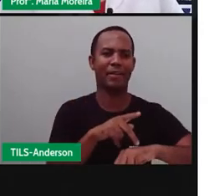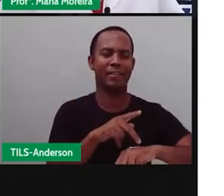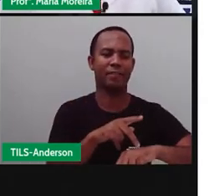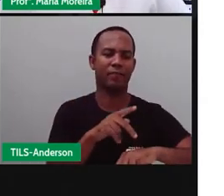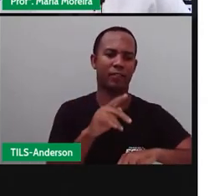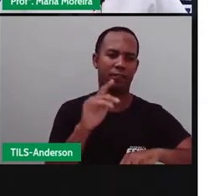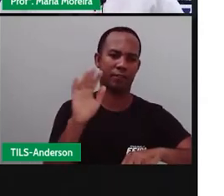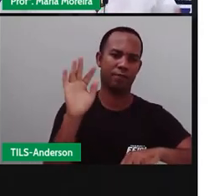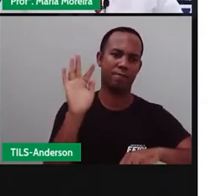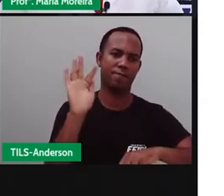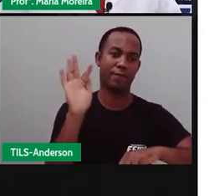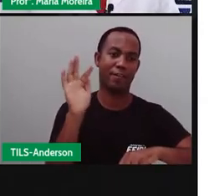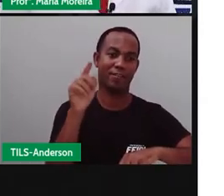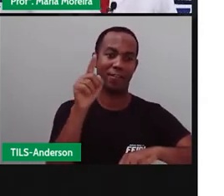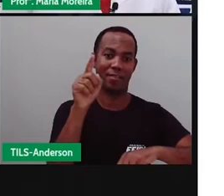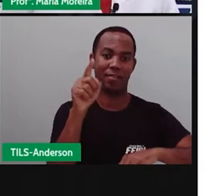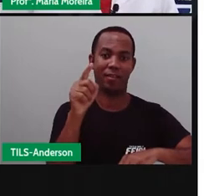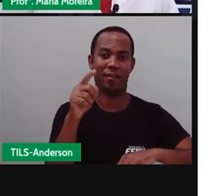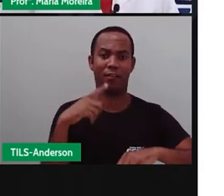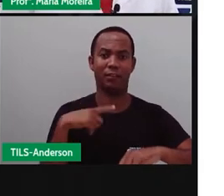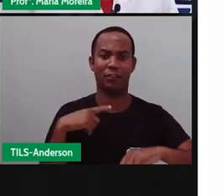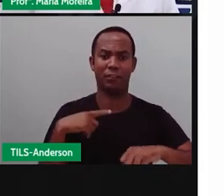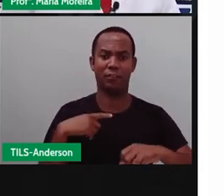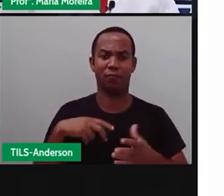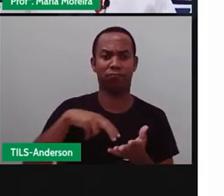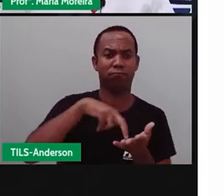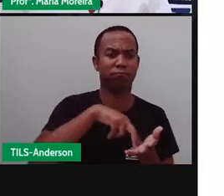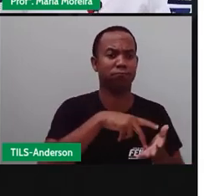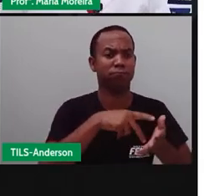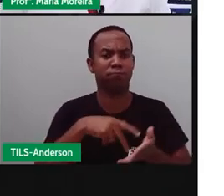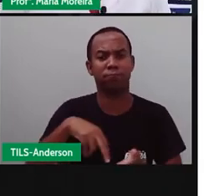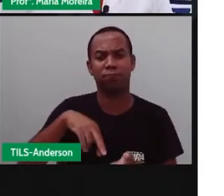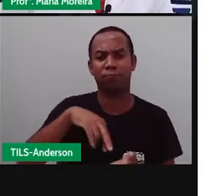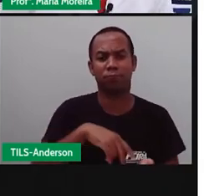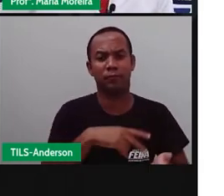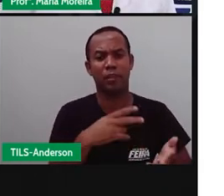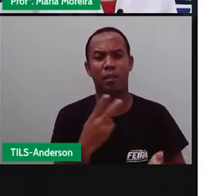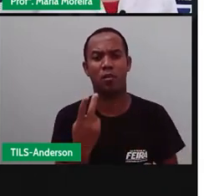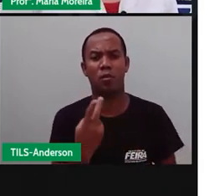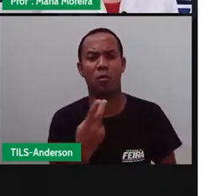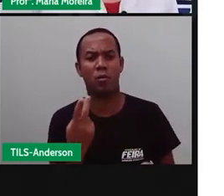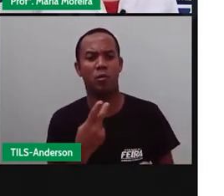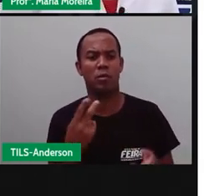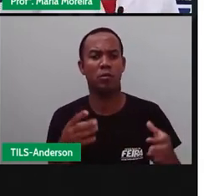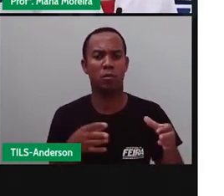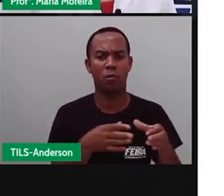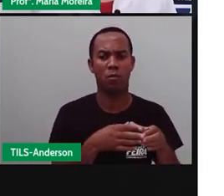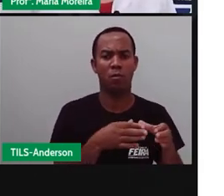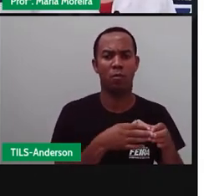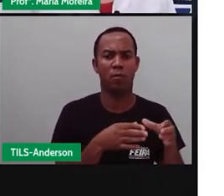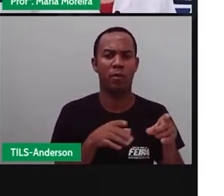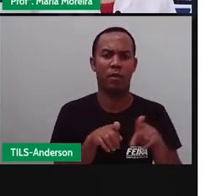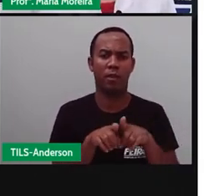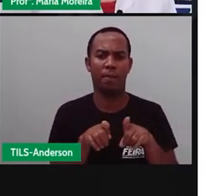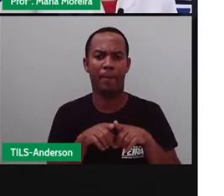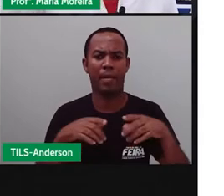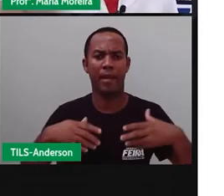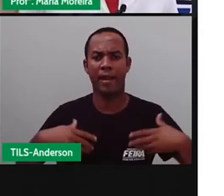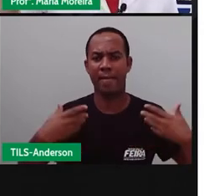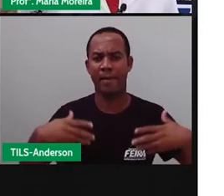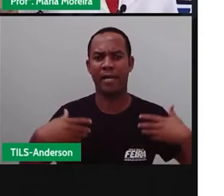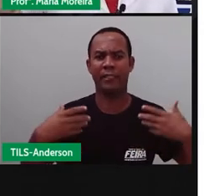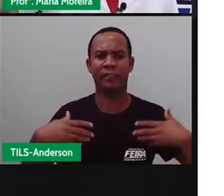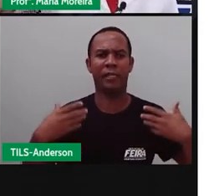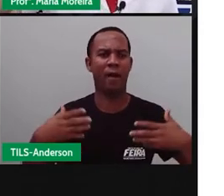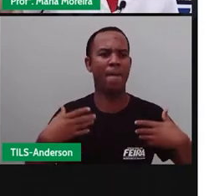na verdade, a nossa quadrilha se assemelha por ser dançada em par, por ser dançada em grupo, mas a animação por aqui,